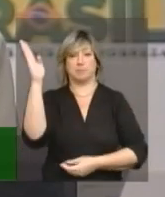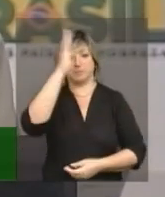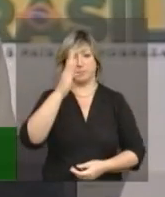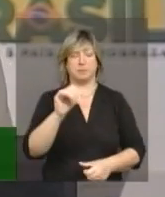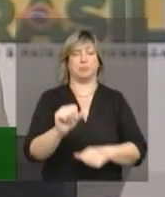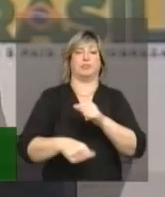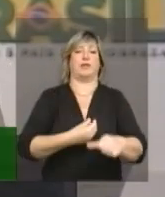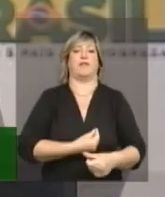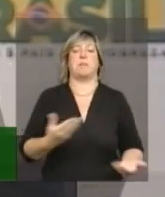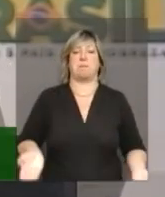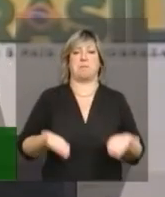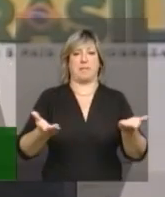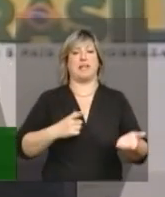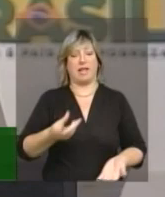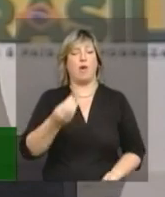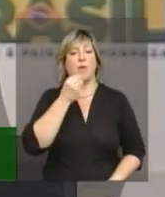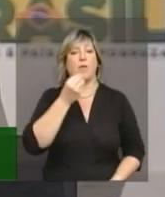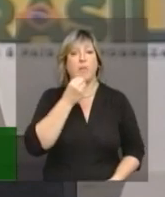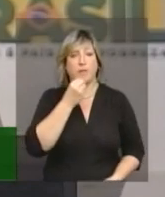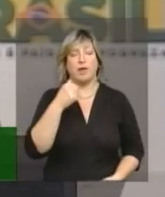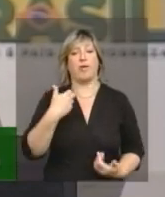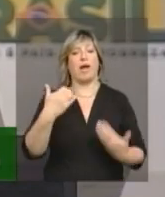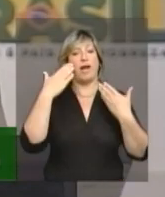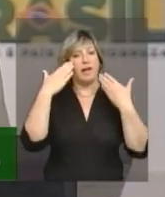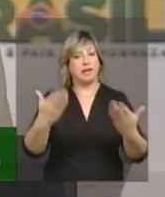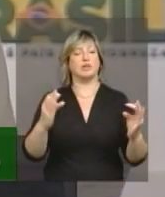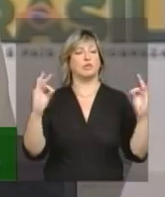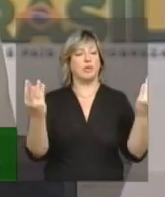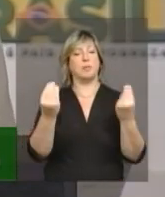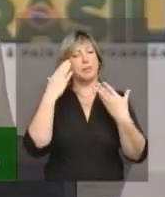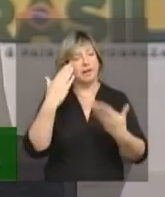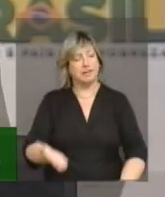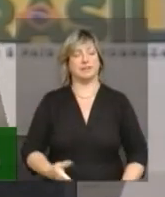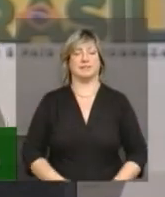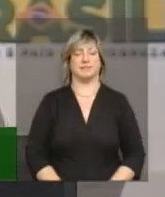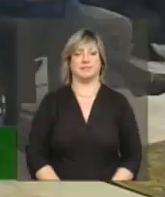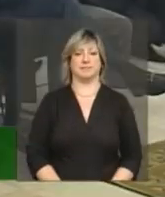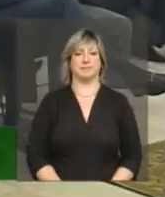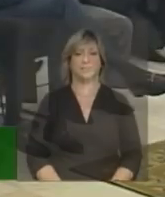brasileiros que têm tido essa oportunidade. Quero agradecer a todos. Muito obrigada.